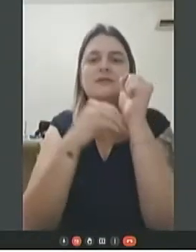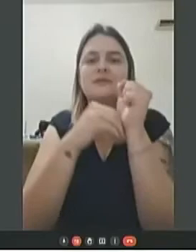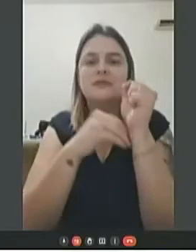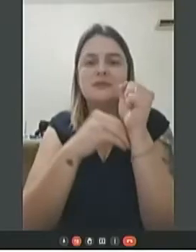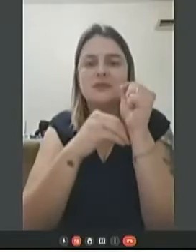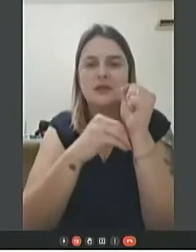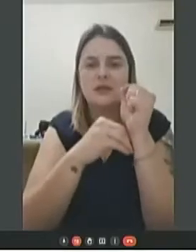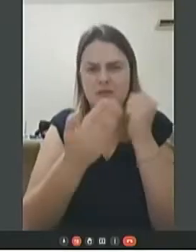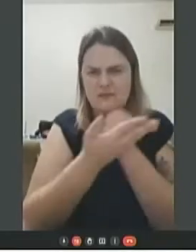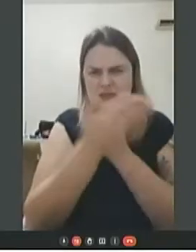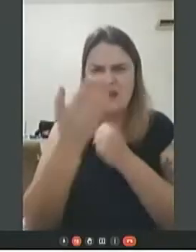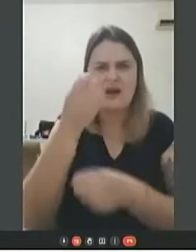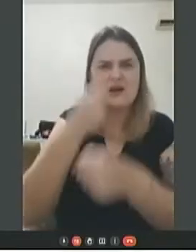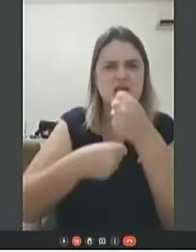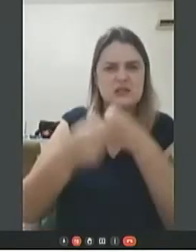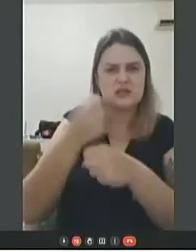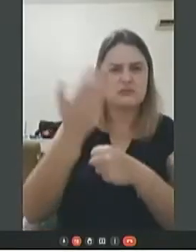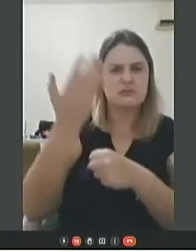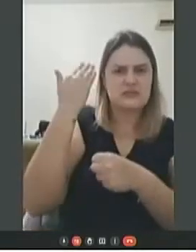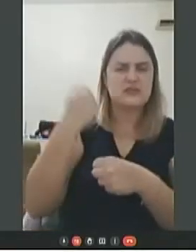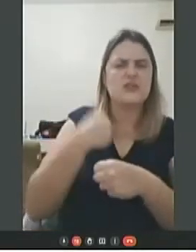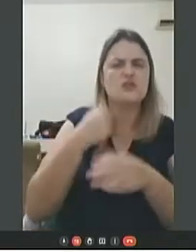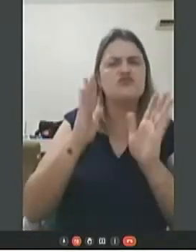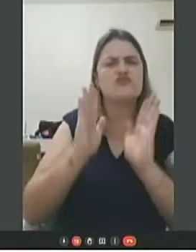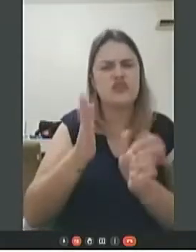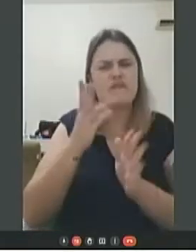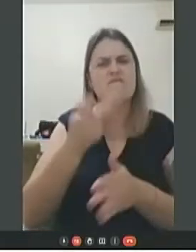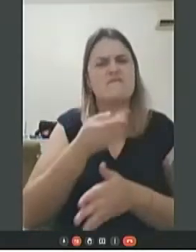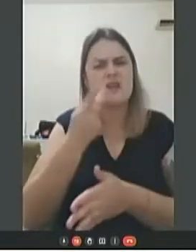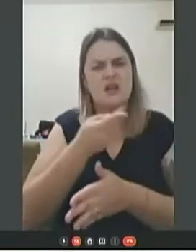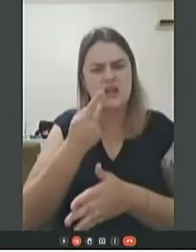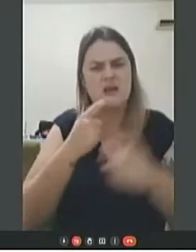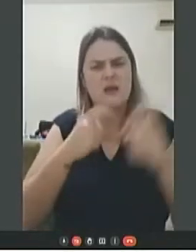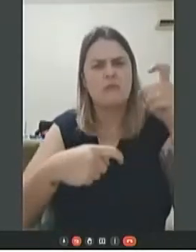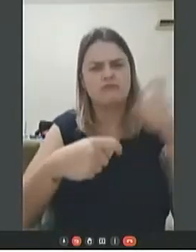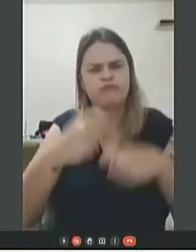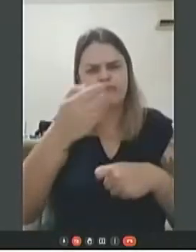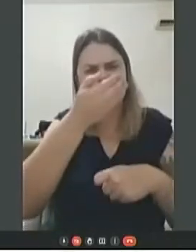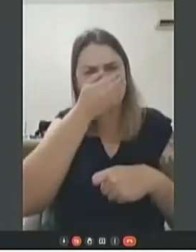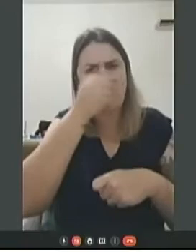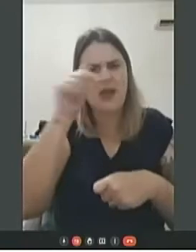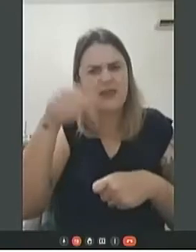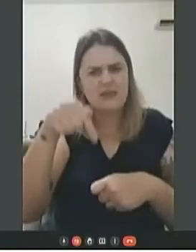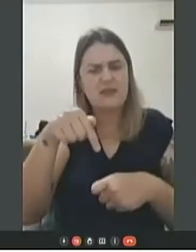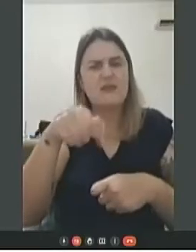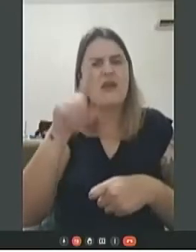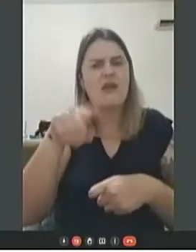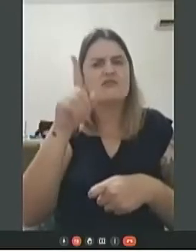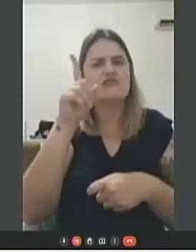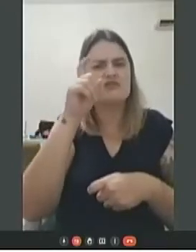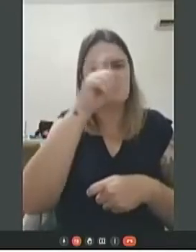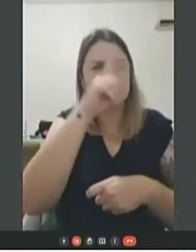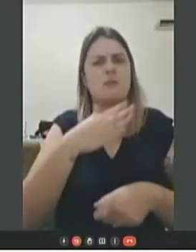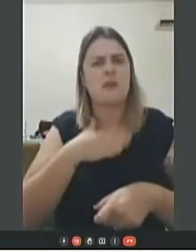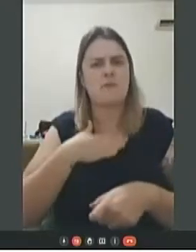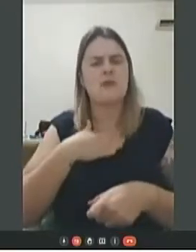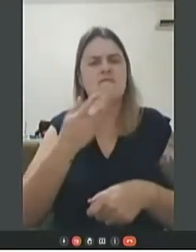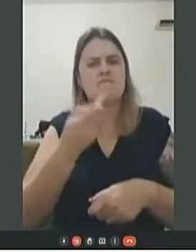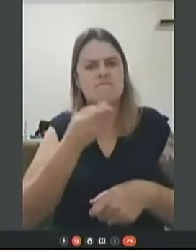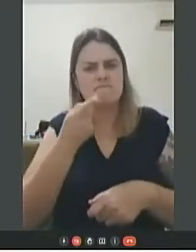colegas, ano passado eu já trouxe essa questão do estupro aqui dentro da Câmara e é muito difícil para mim abordar esse